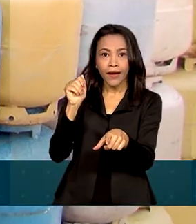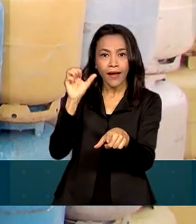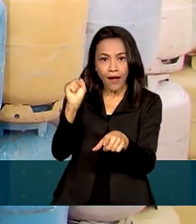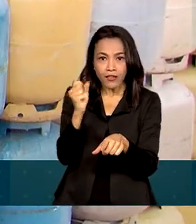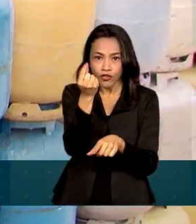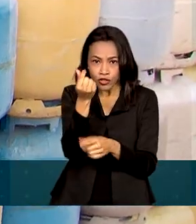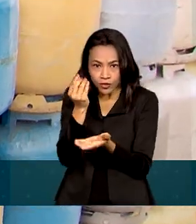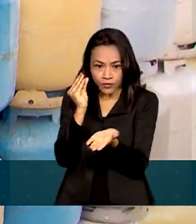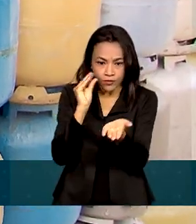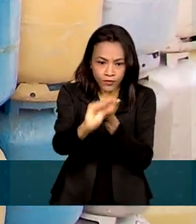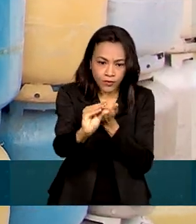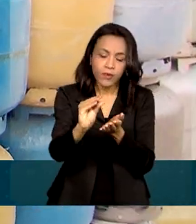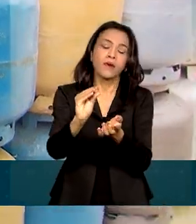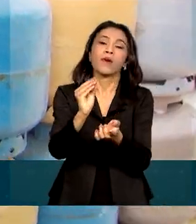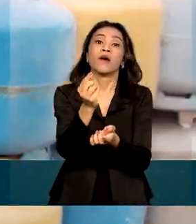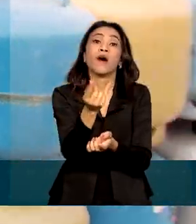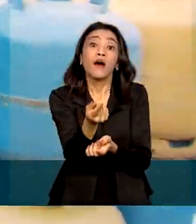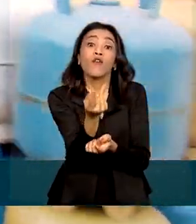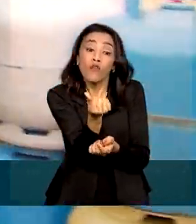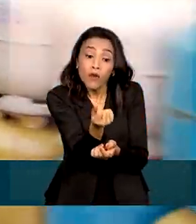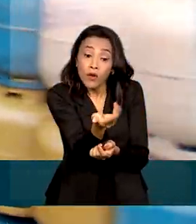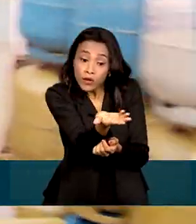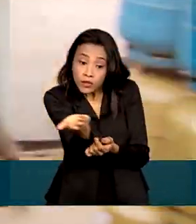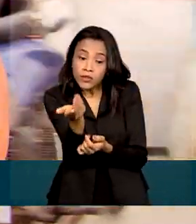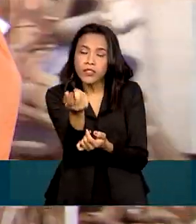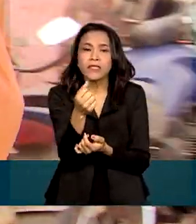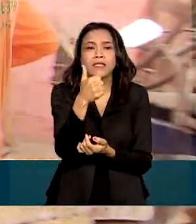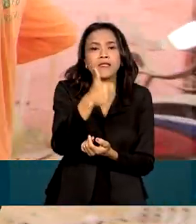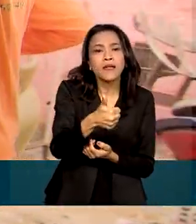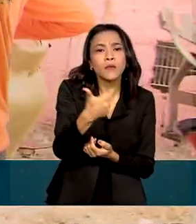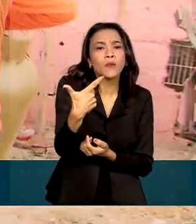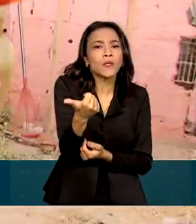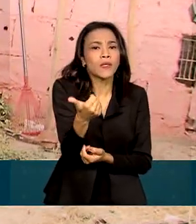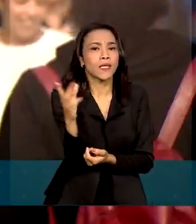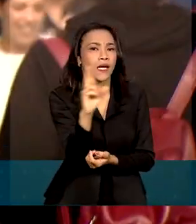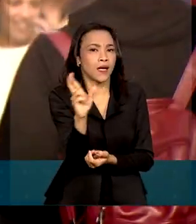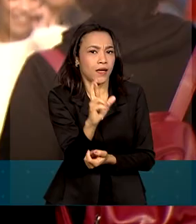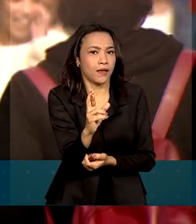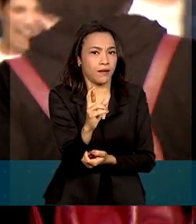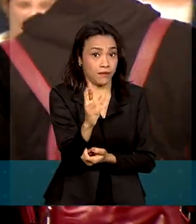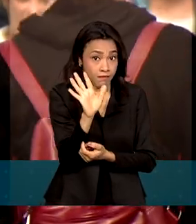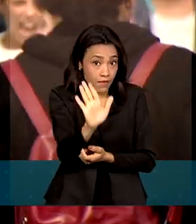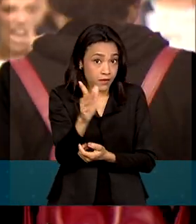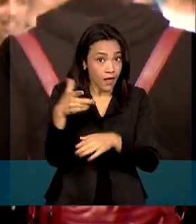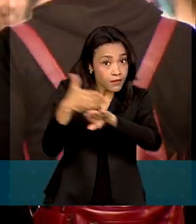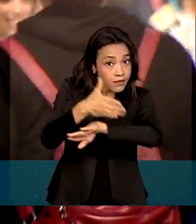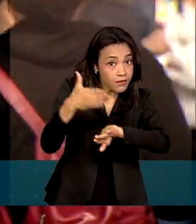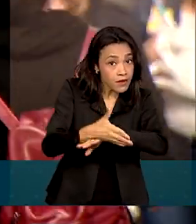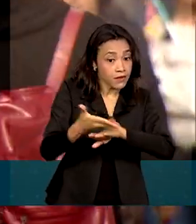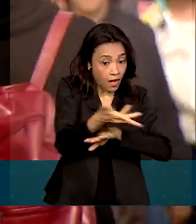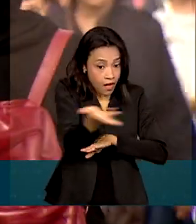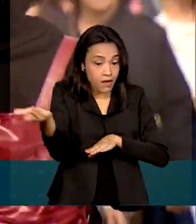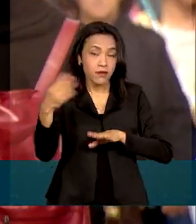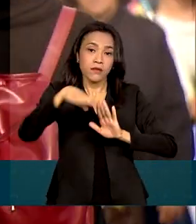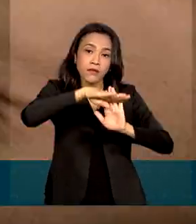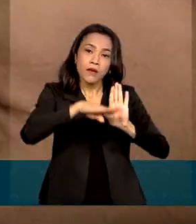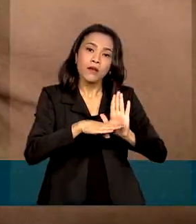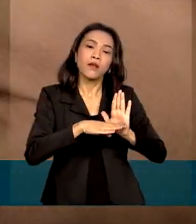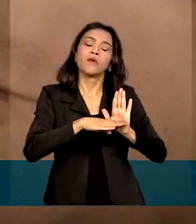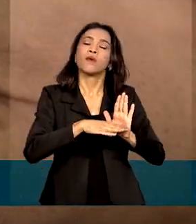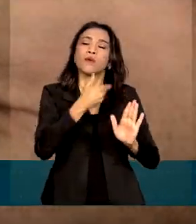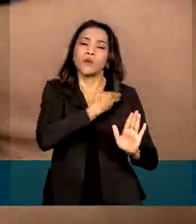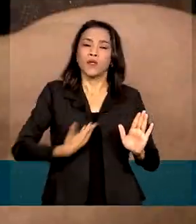famílias o equivalente ao valor de um gás de cozinha de R 112,00. Mas para ter acesso aos programas sociais do governo federal,